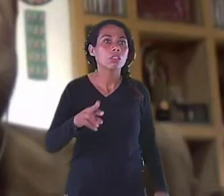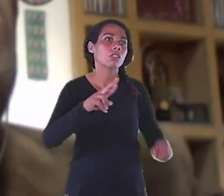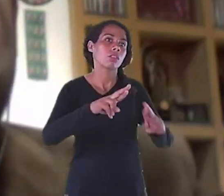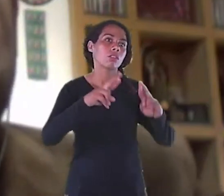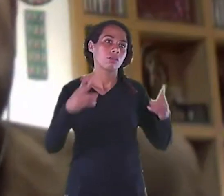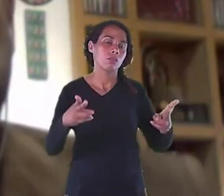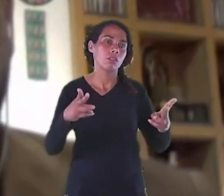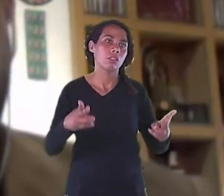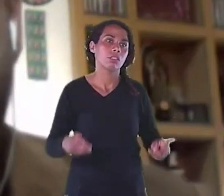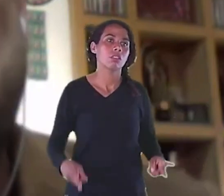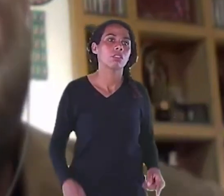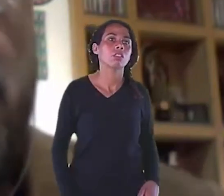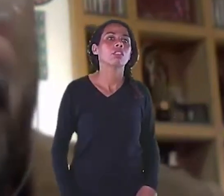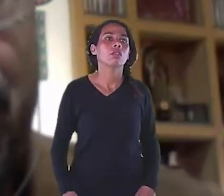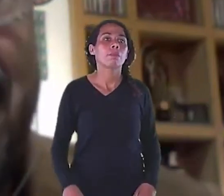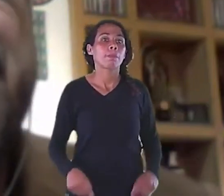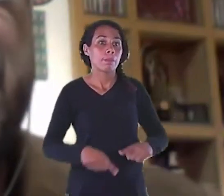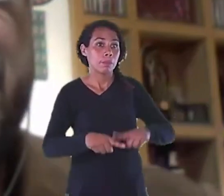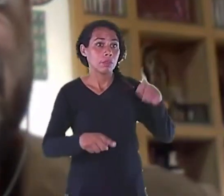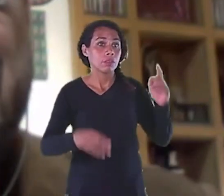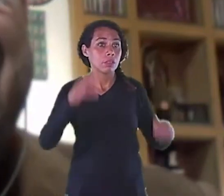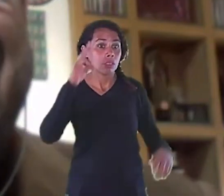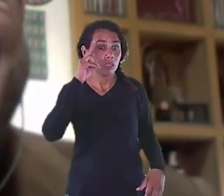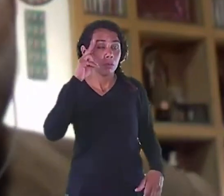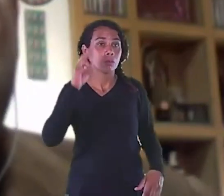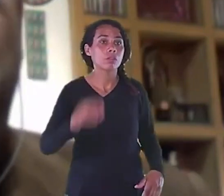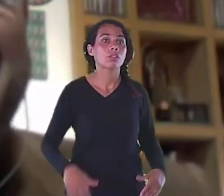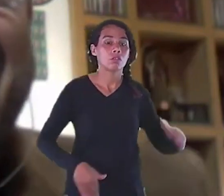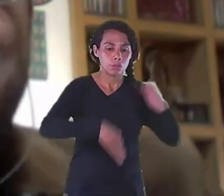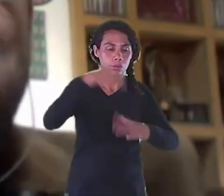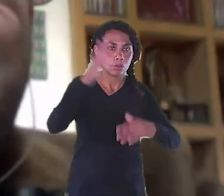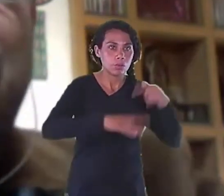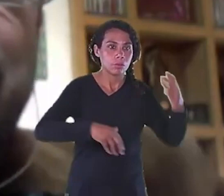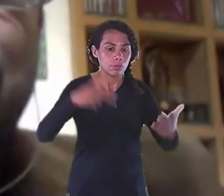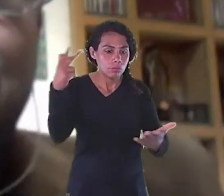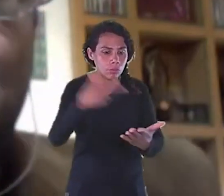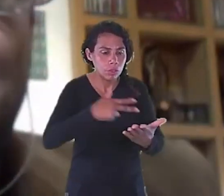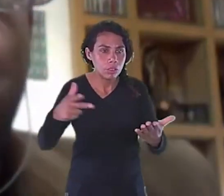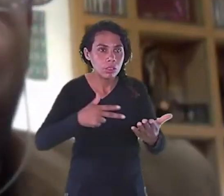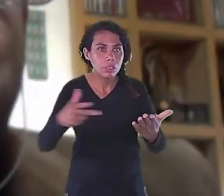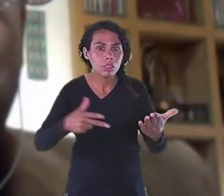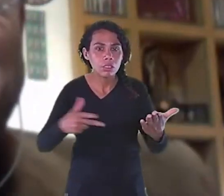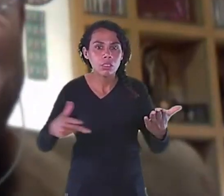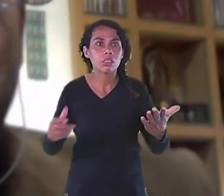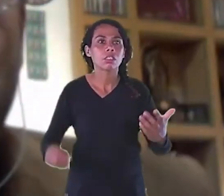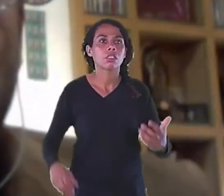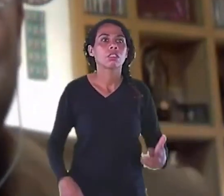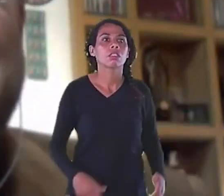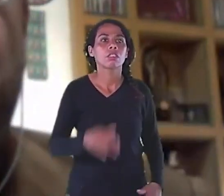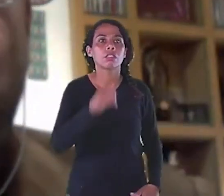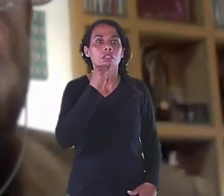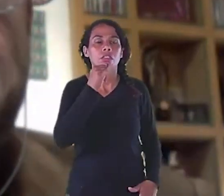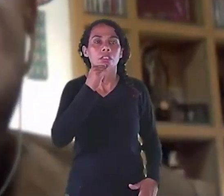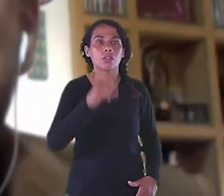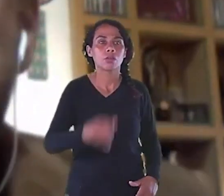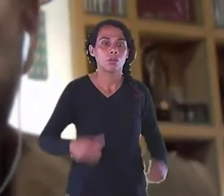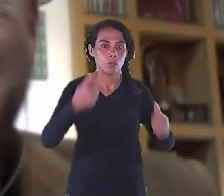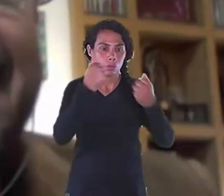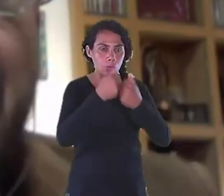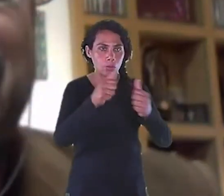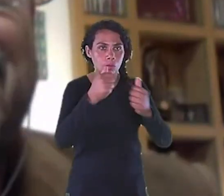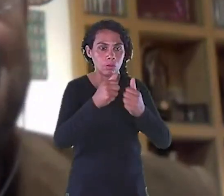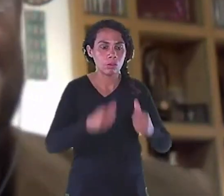saguão De saída Se eu ia para o azul Eu ia para o transfer Eu reparei Nos corredores Do aeroporto Uns telefones